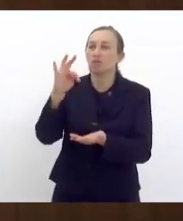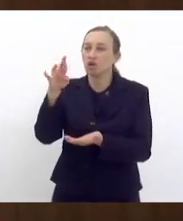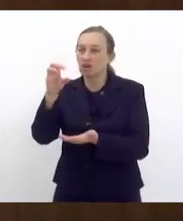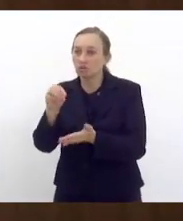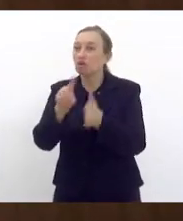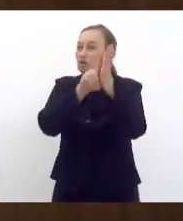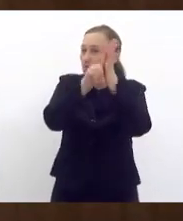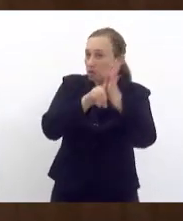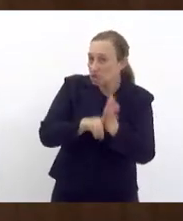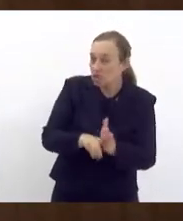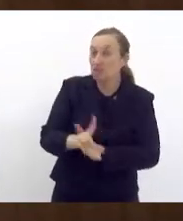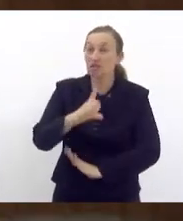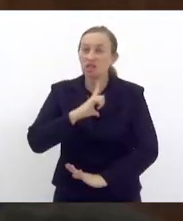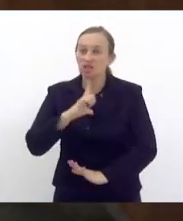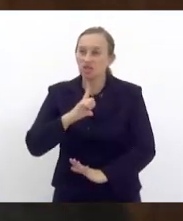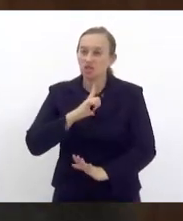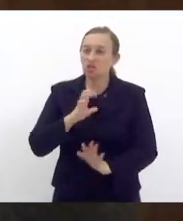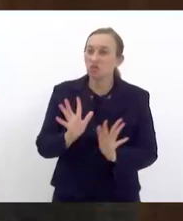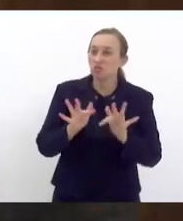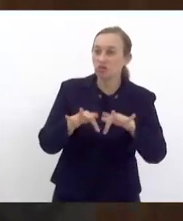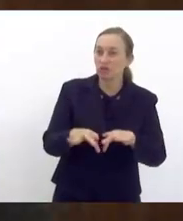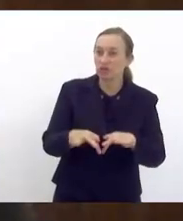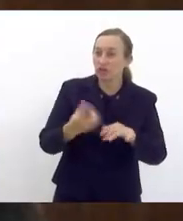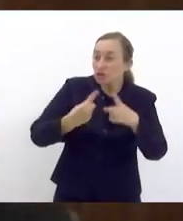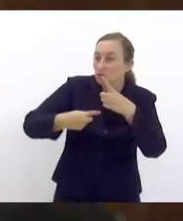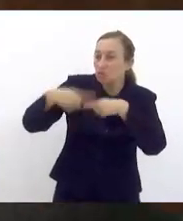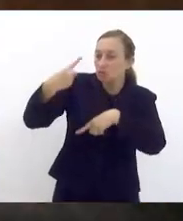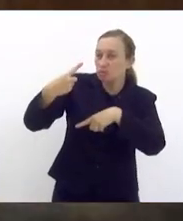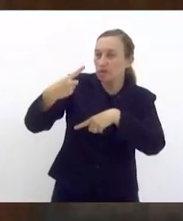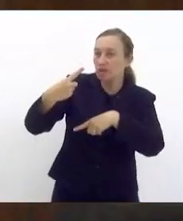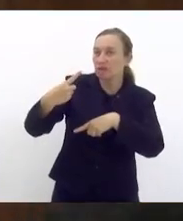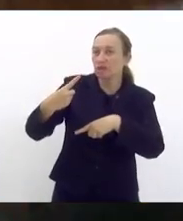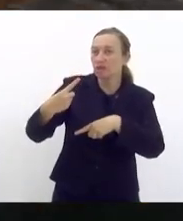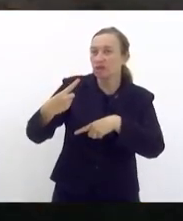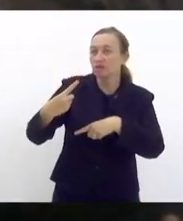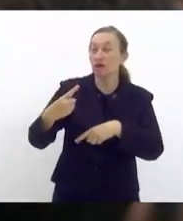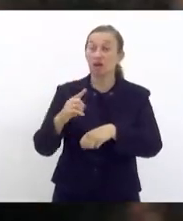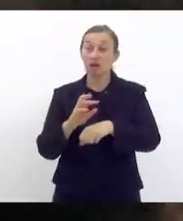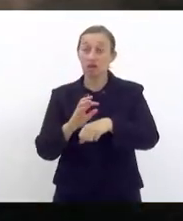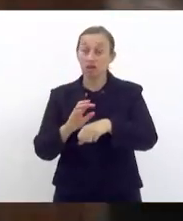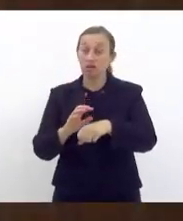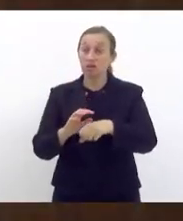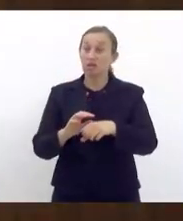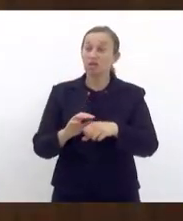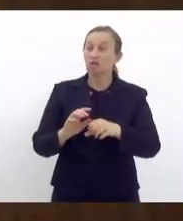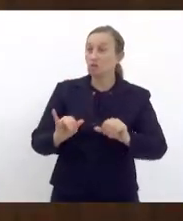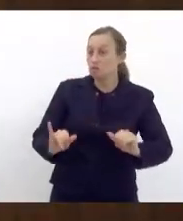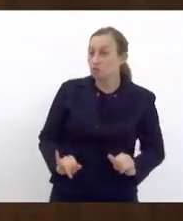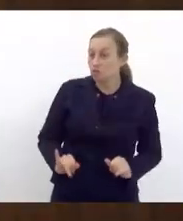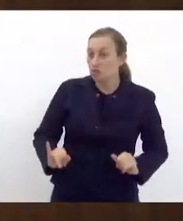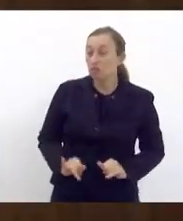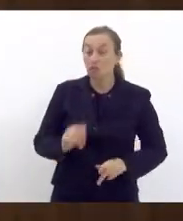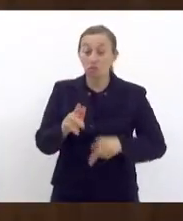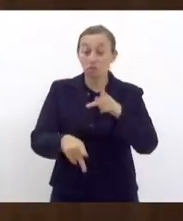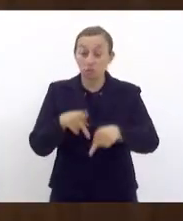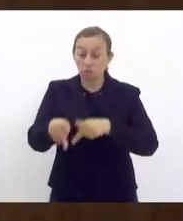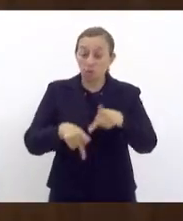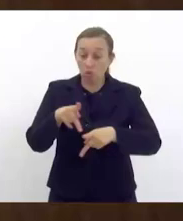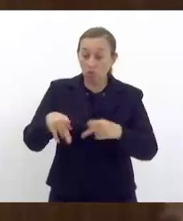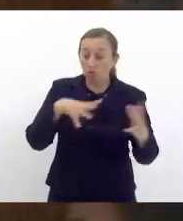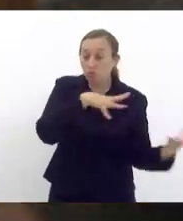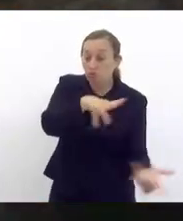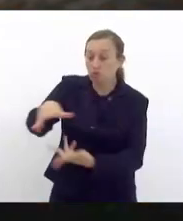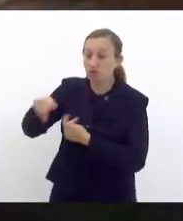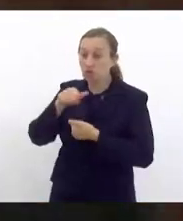pesquisa que tinham como finalidade superar a situação calamitosa que a população mundial